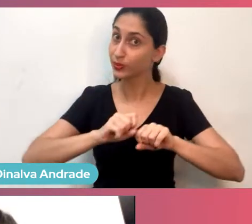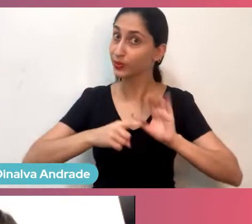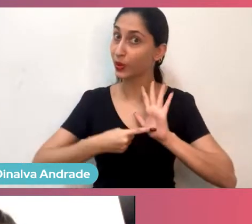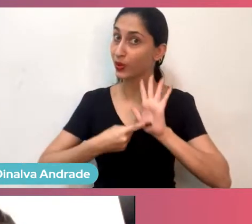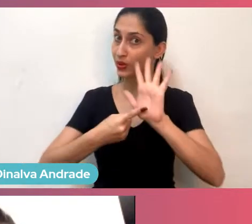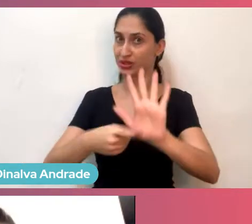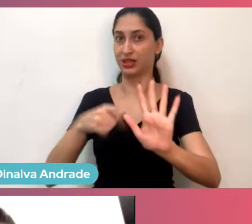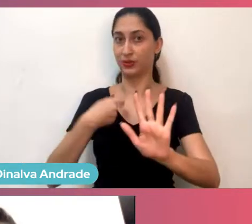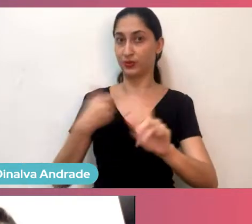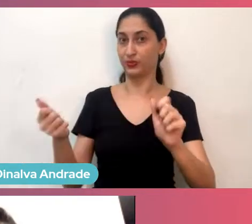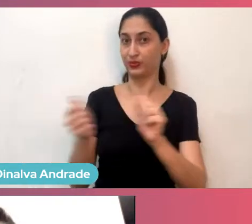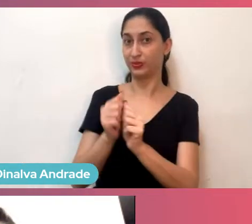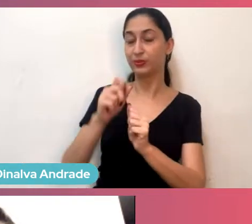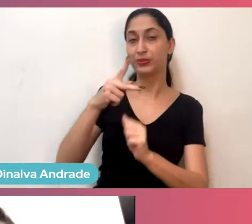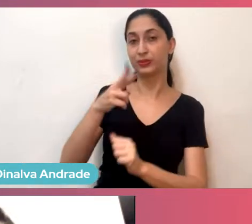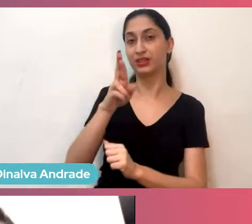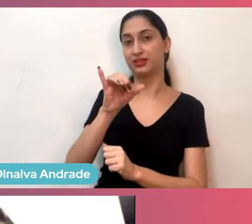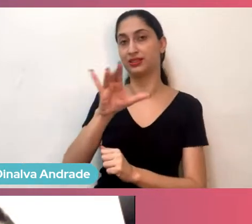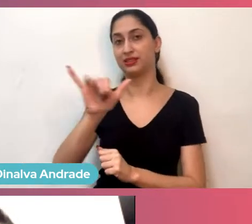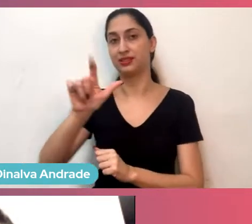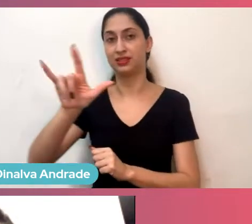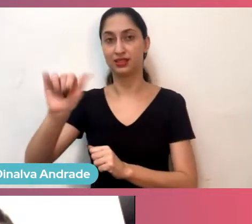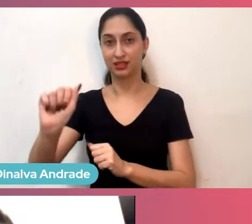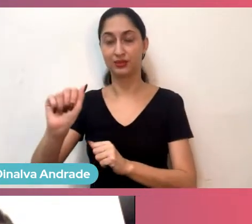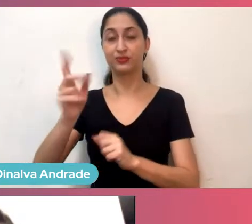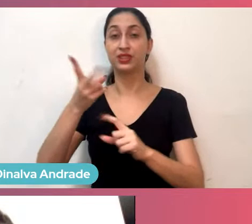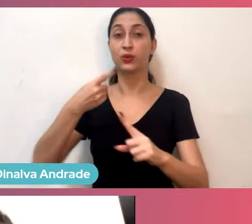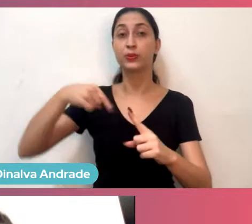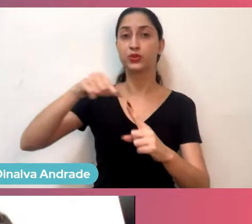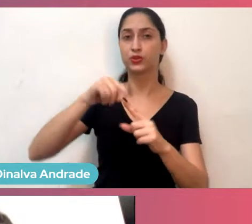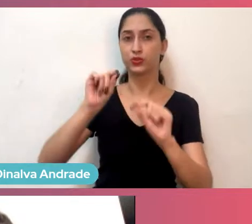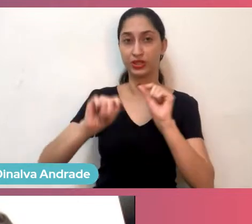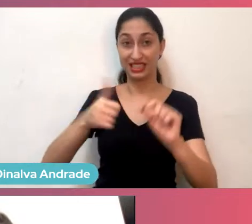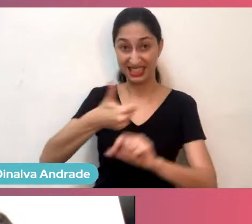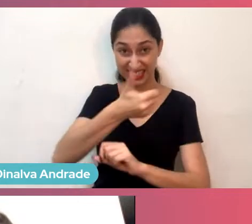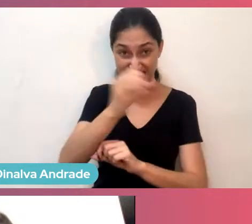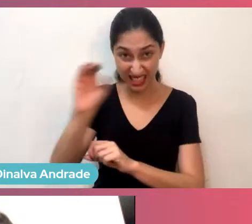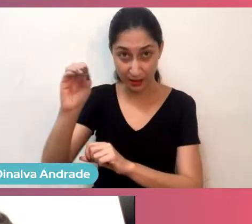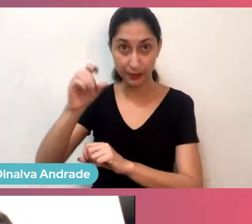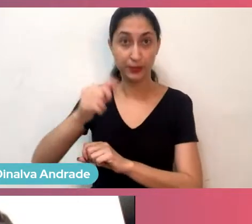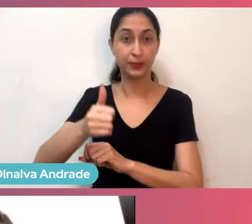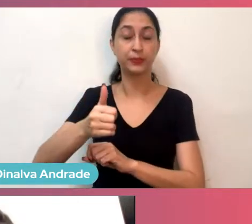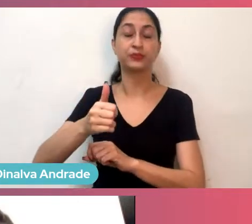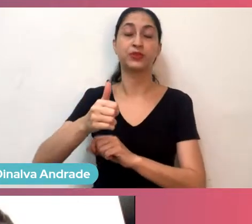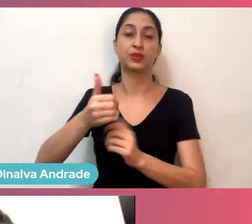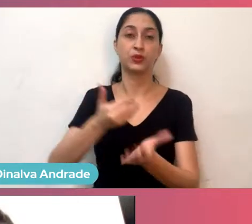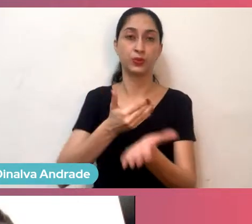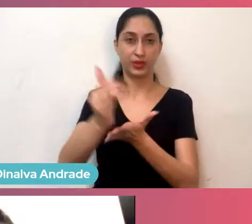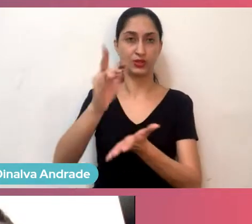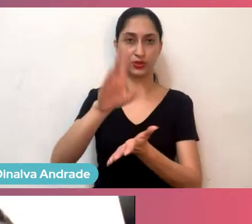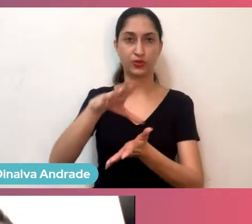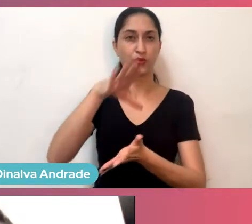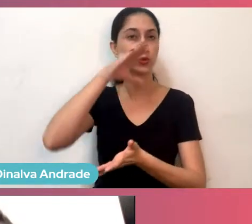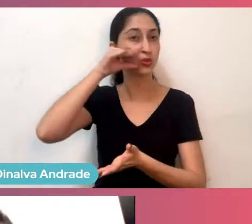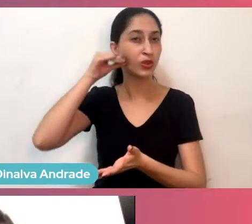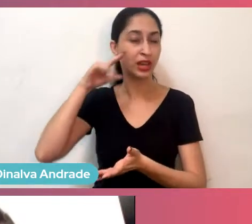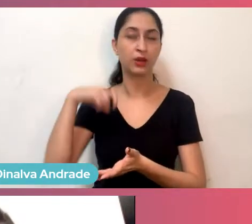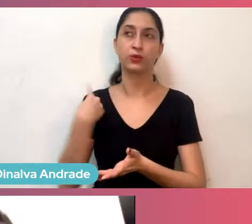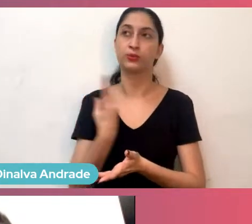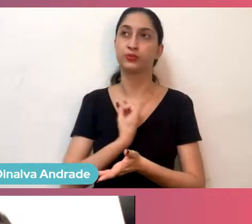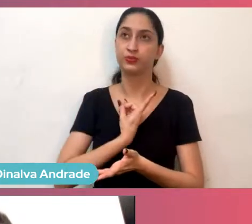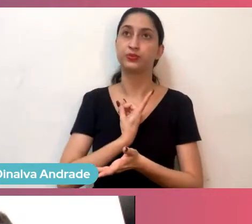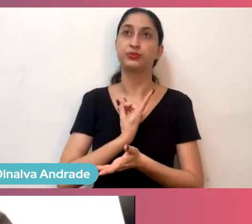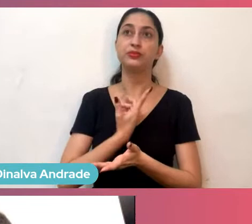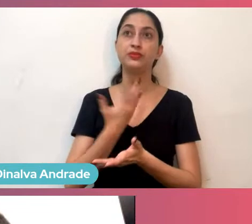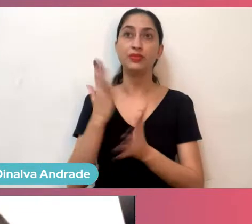tem uma meta que dos 100 primeiros funcionários, a gente deve estar hoje, sei lá, com 30 e poucos, mas os 100